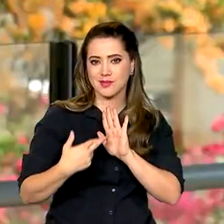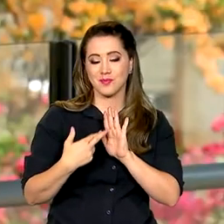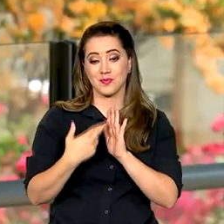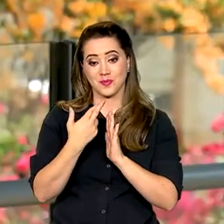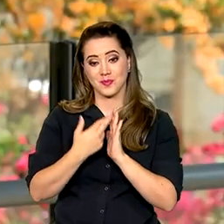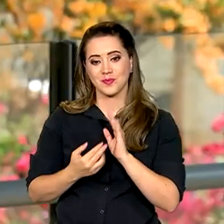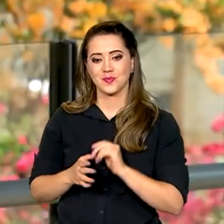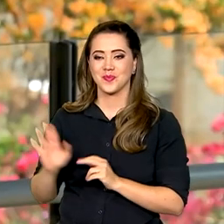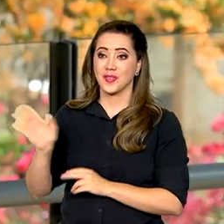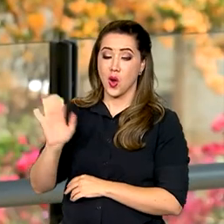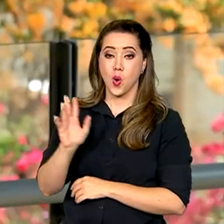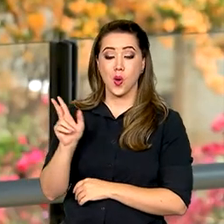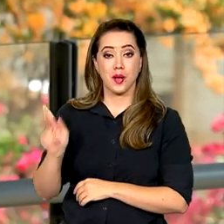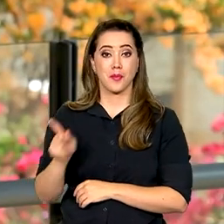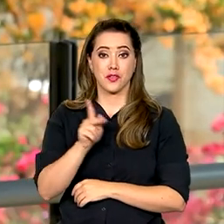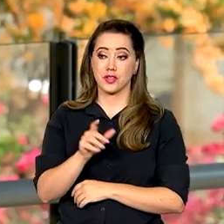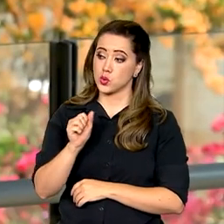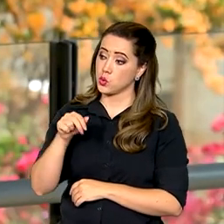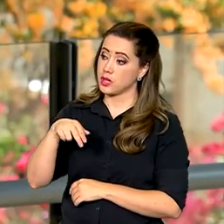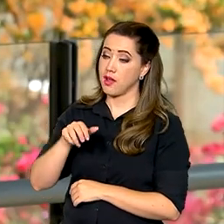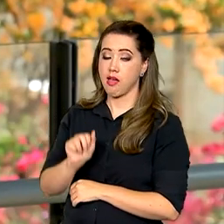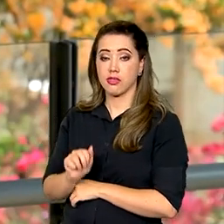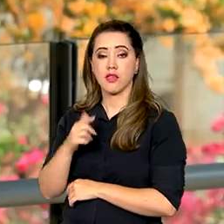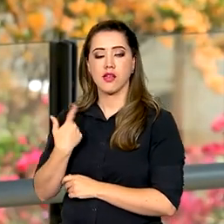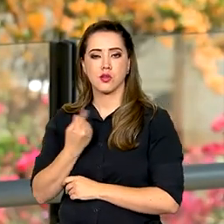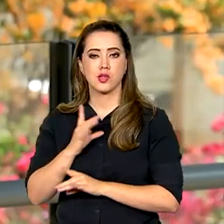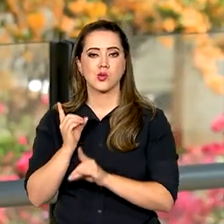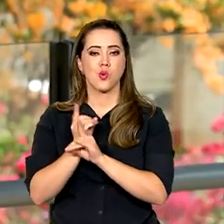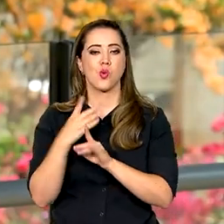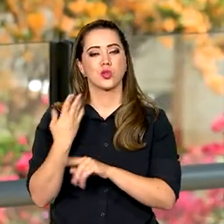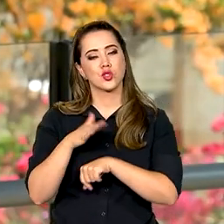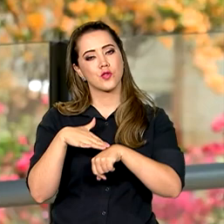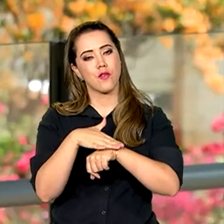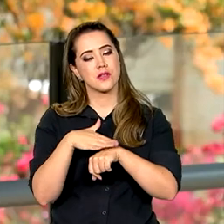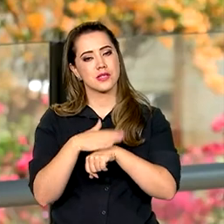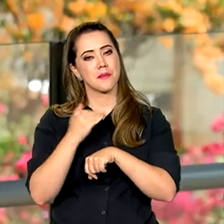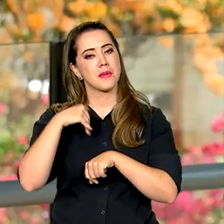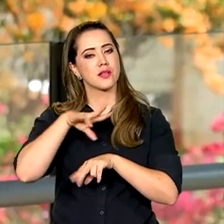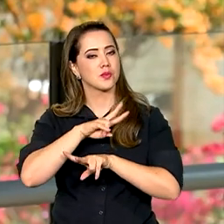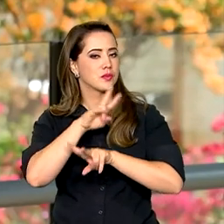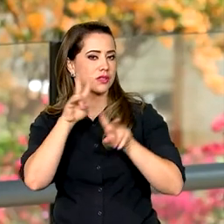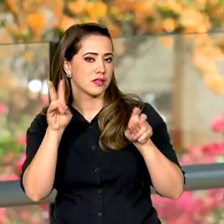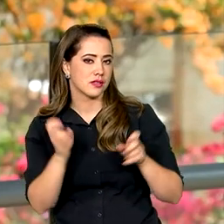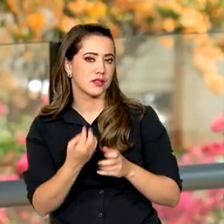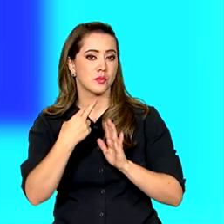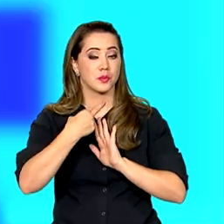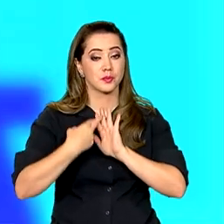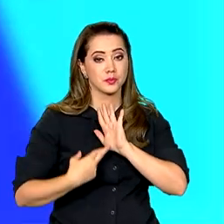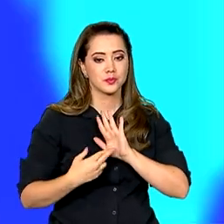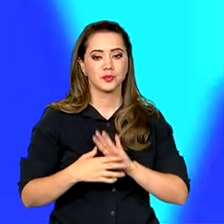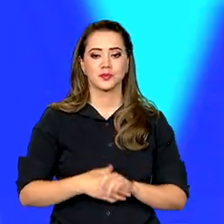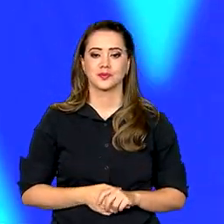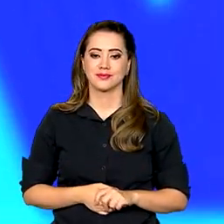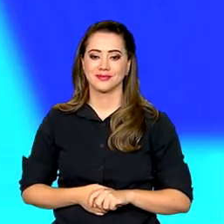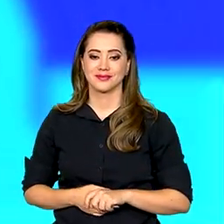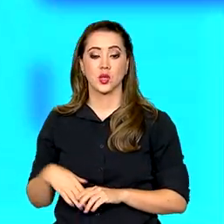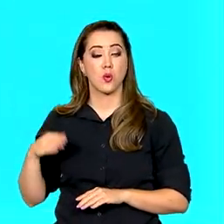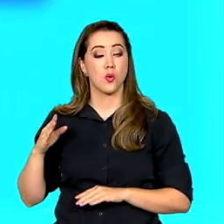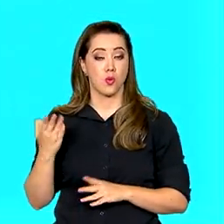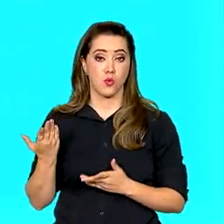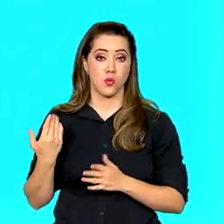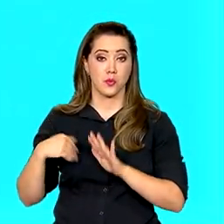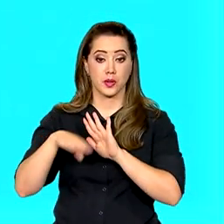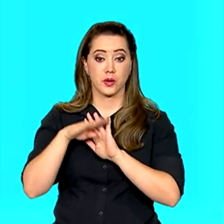Eu sou a professora Ana Clara e, nesse encontro, nós vamos conversar um pouco mais a respeito da redação. O programa terá